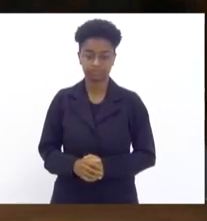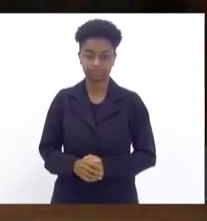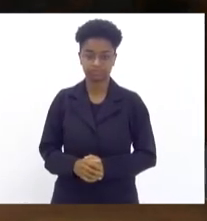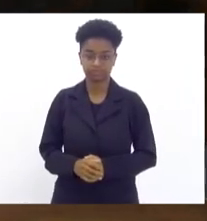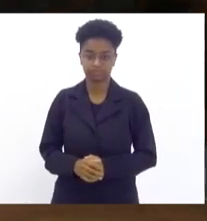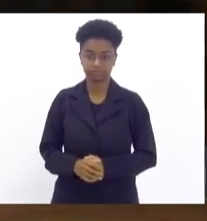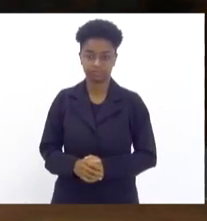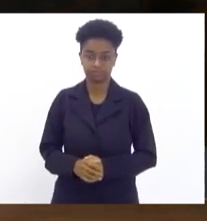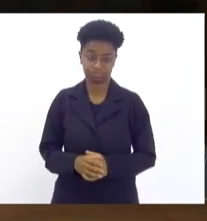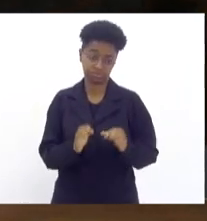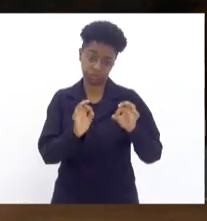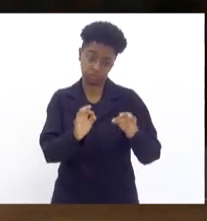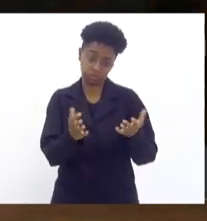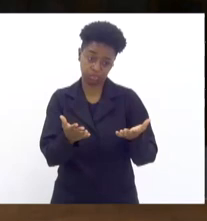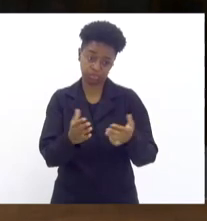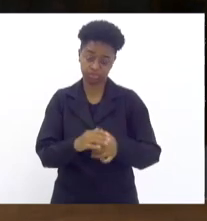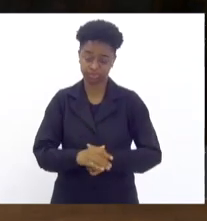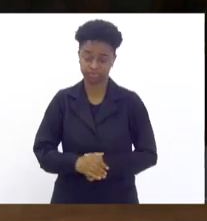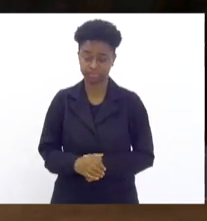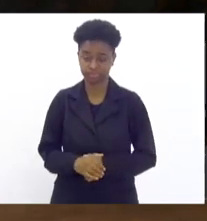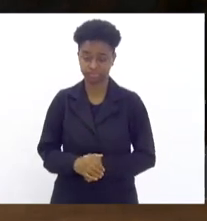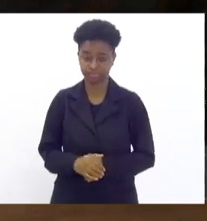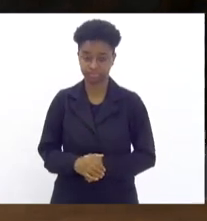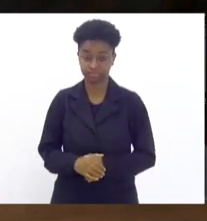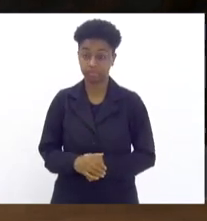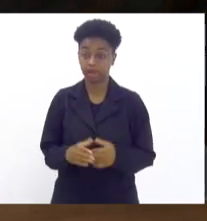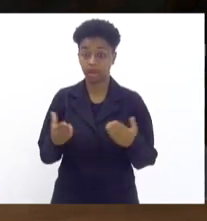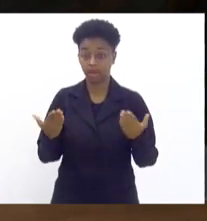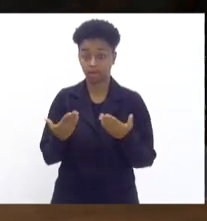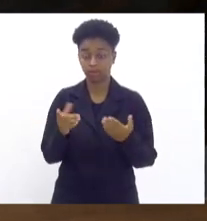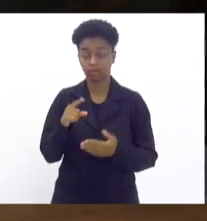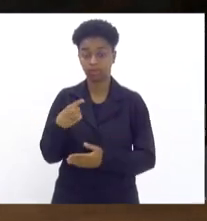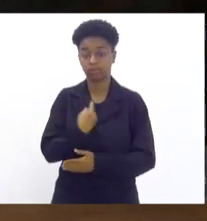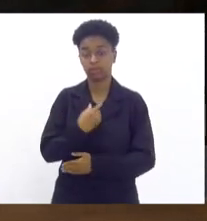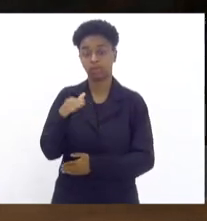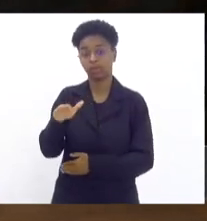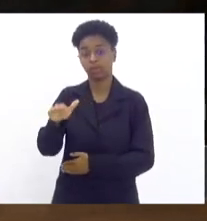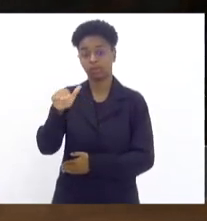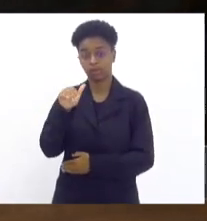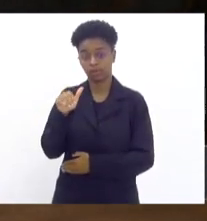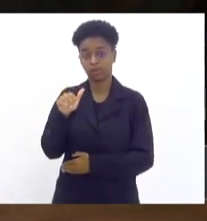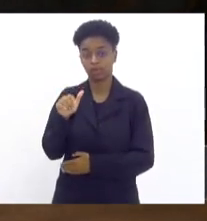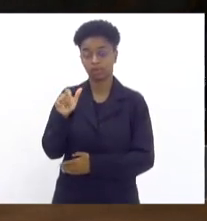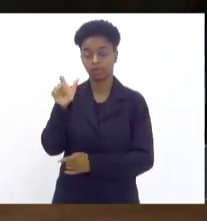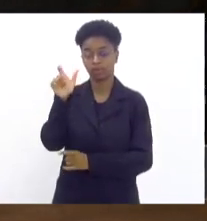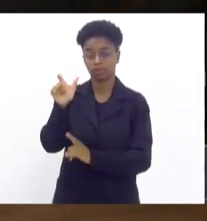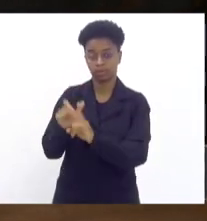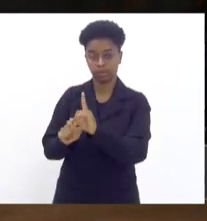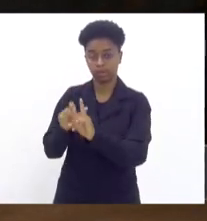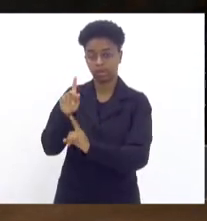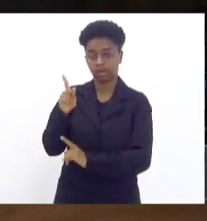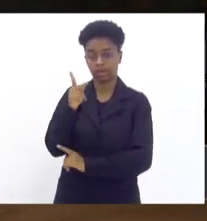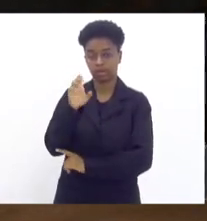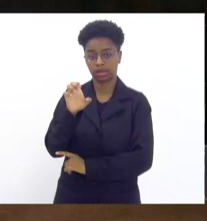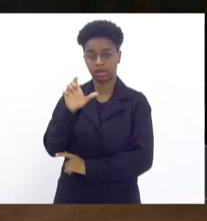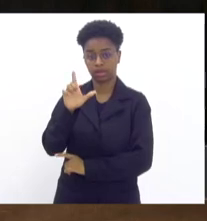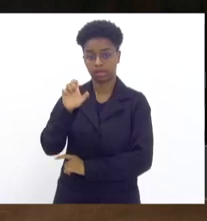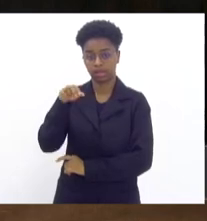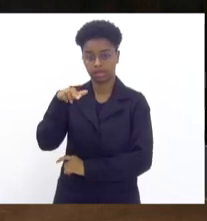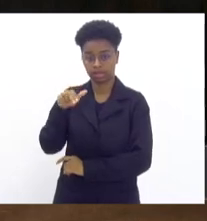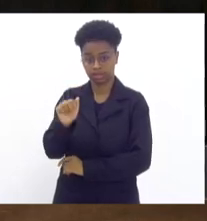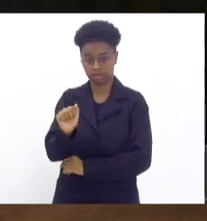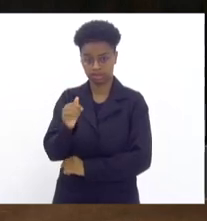é justo, não é, deputado Felipe? Então, agora nós chamamos a senhora Helena. Helena,